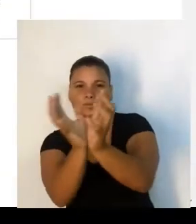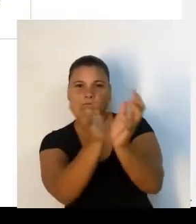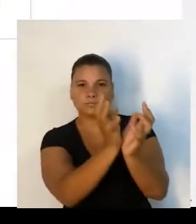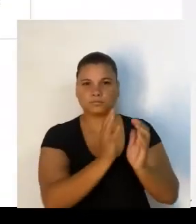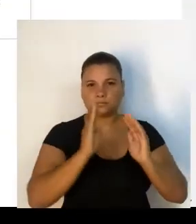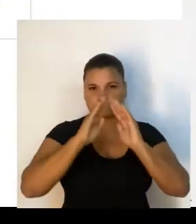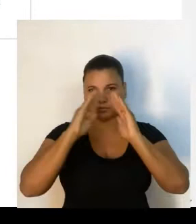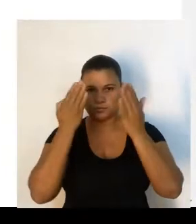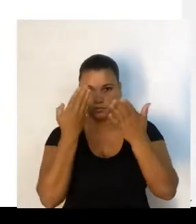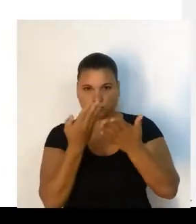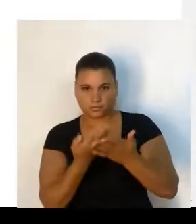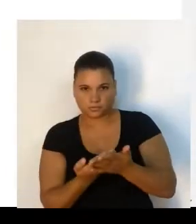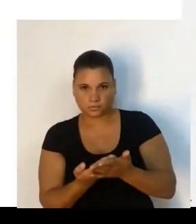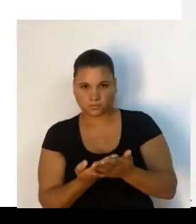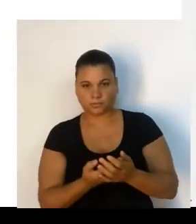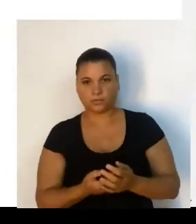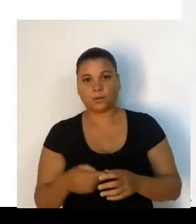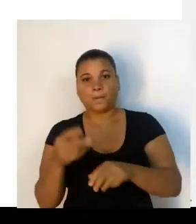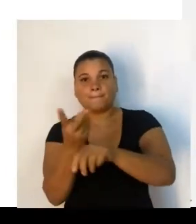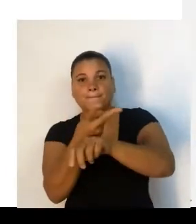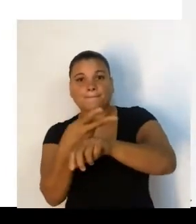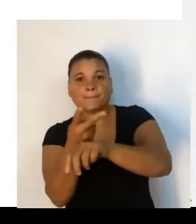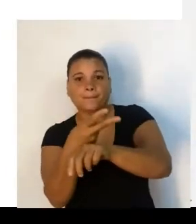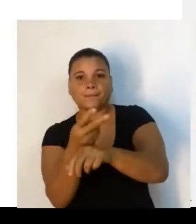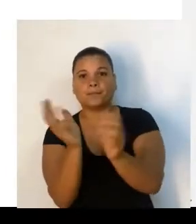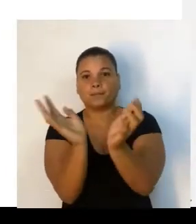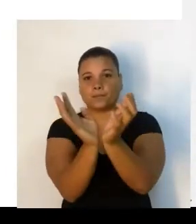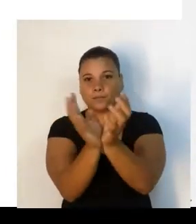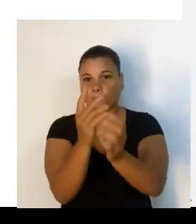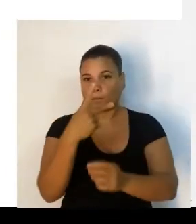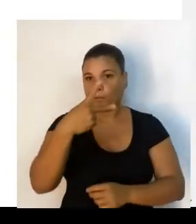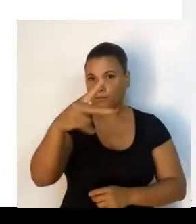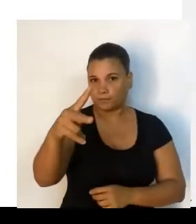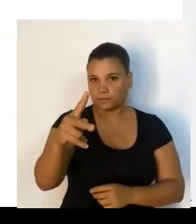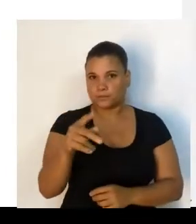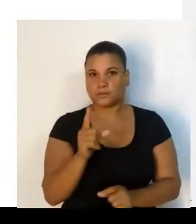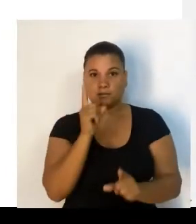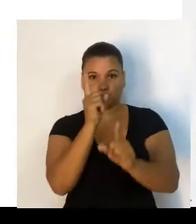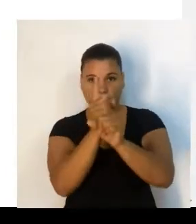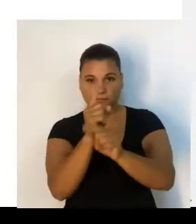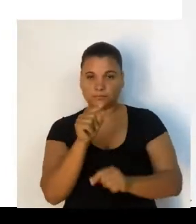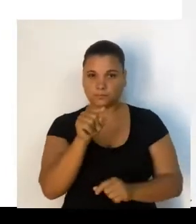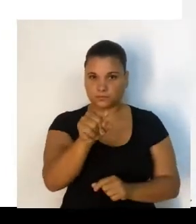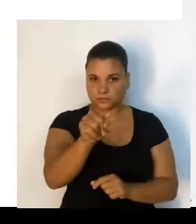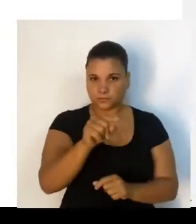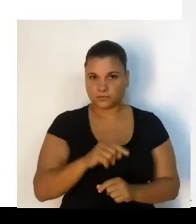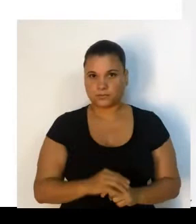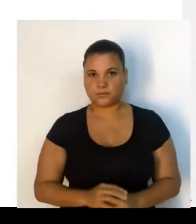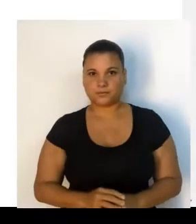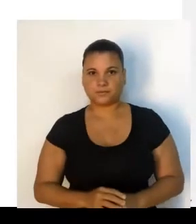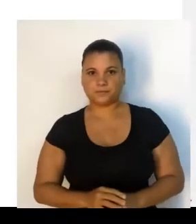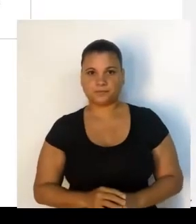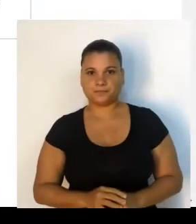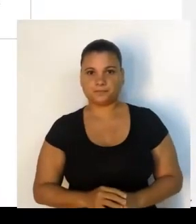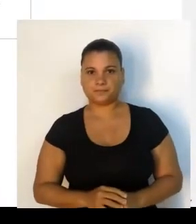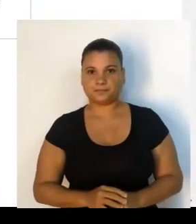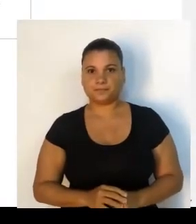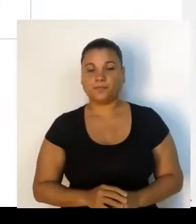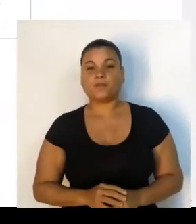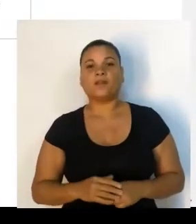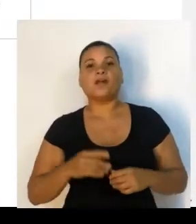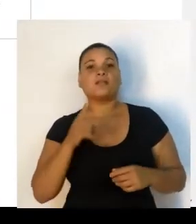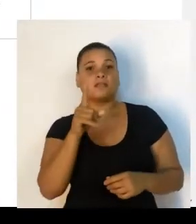onde estarão todas as turmas da escola. Procure sua turma e clique sobre ela. Assim,